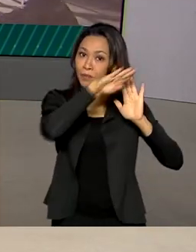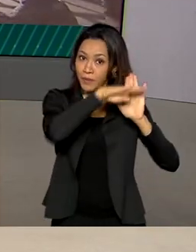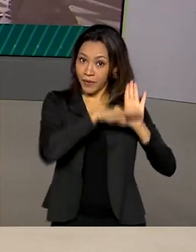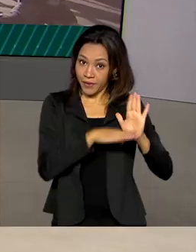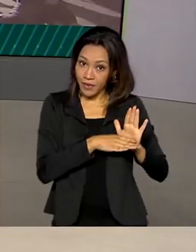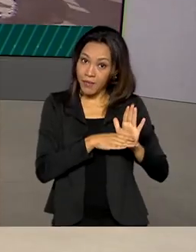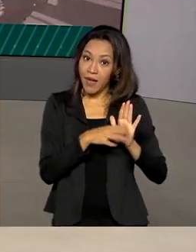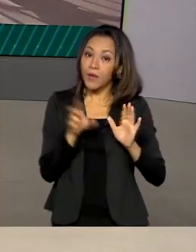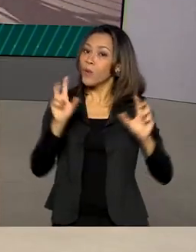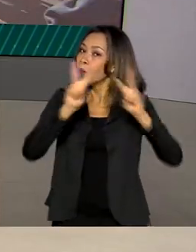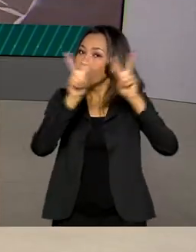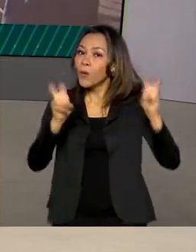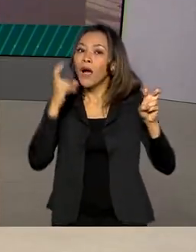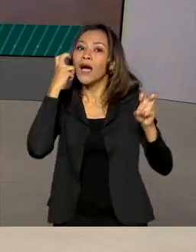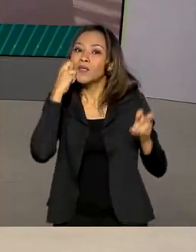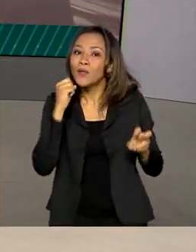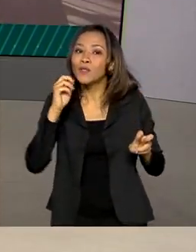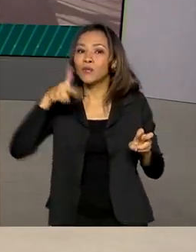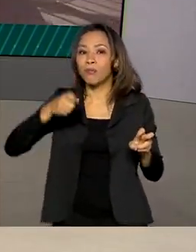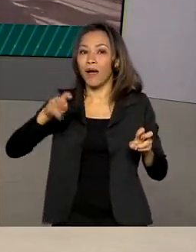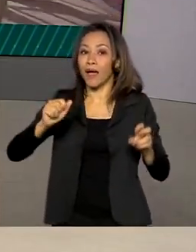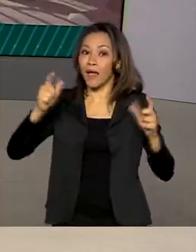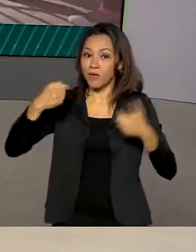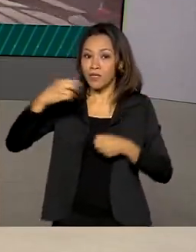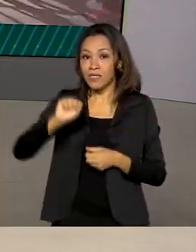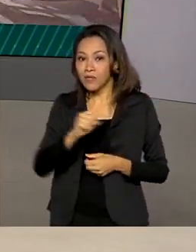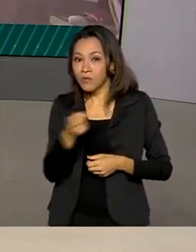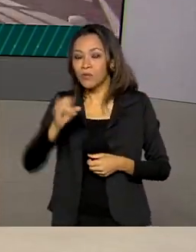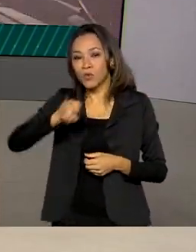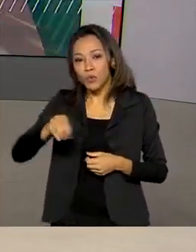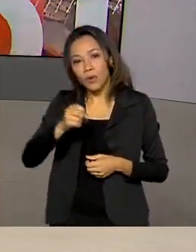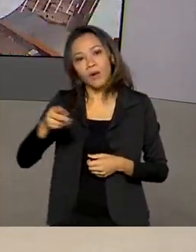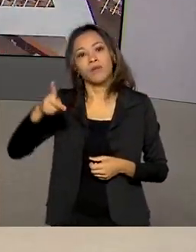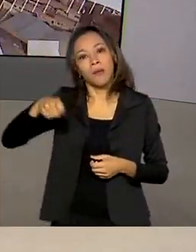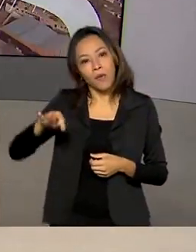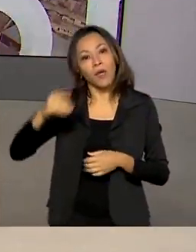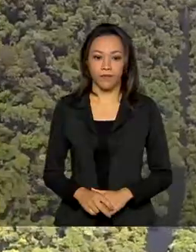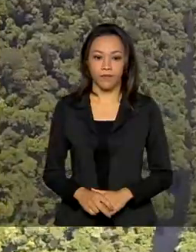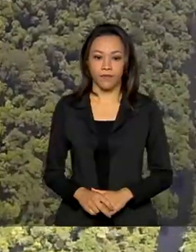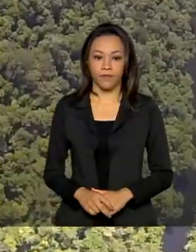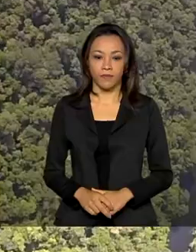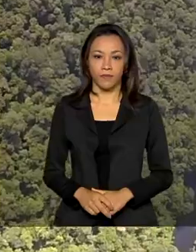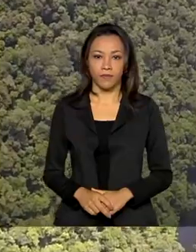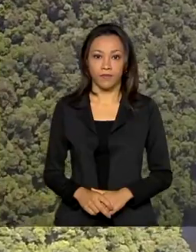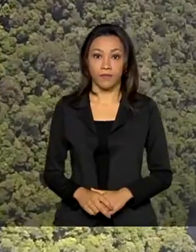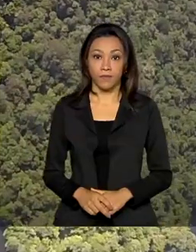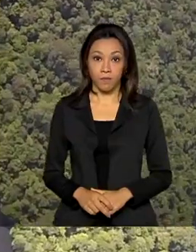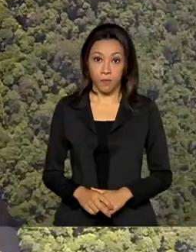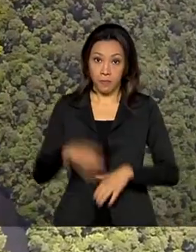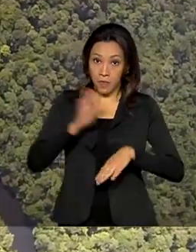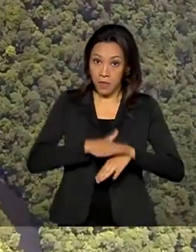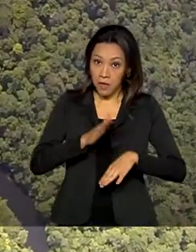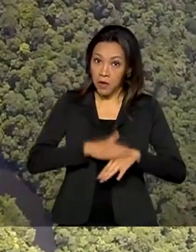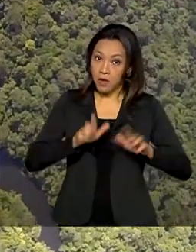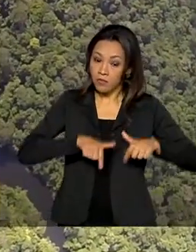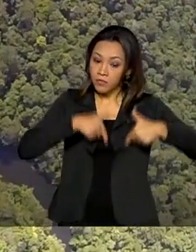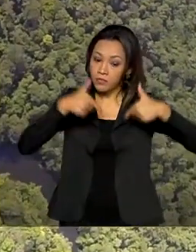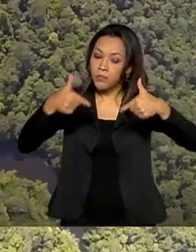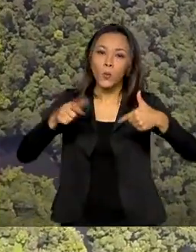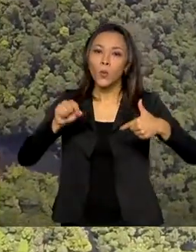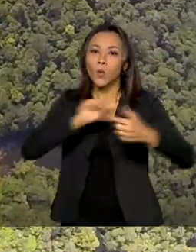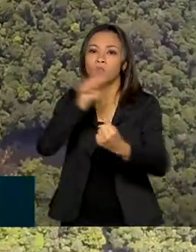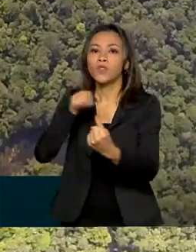Desta vez, São João da Ponta, no estado do Pará, será adotado. A iniciativa é para